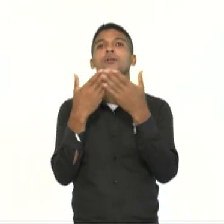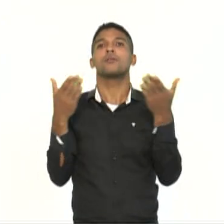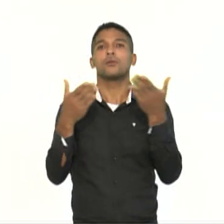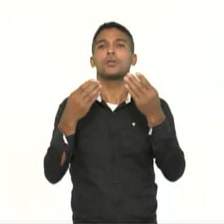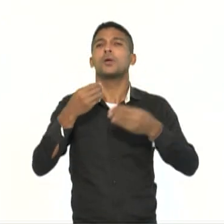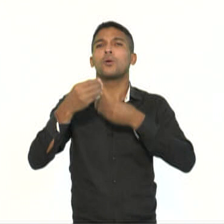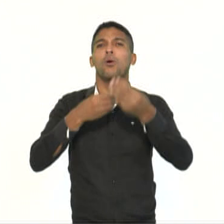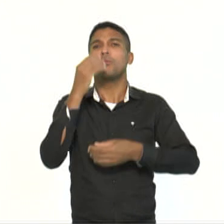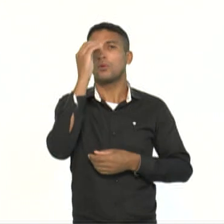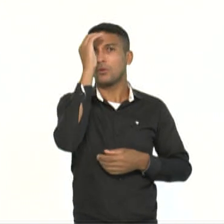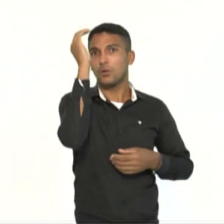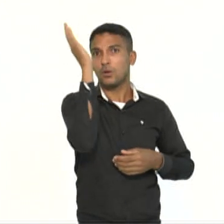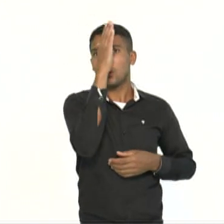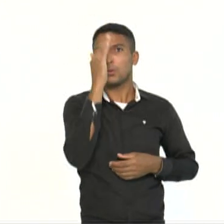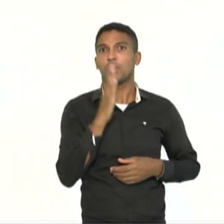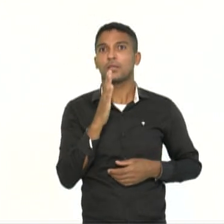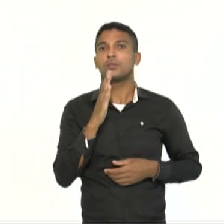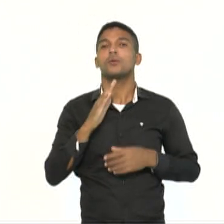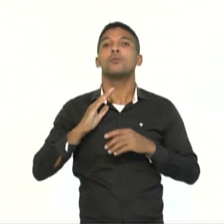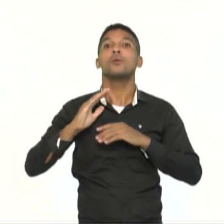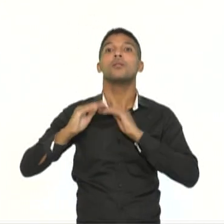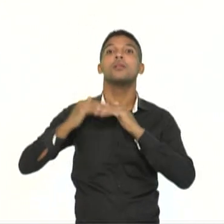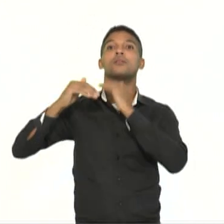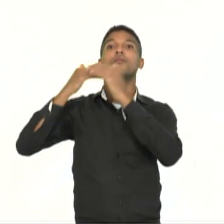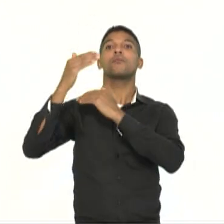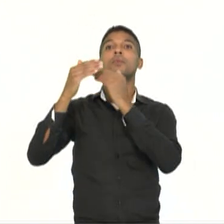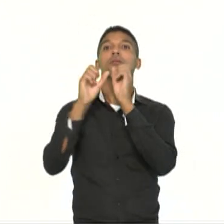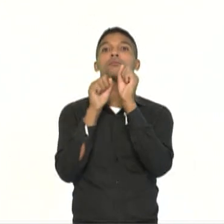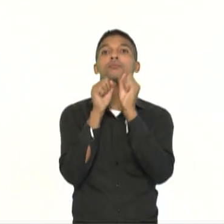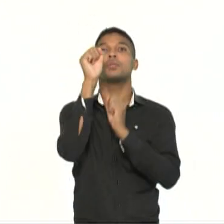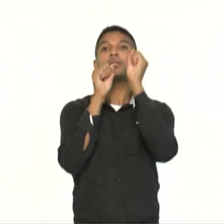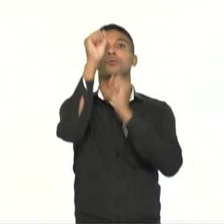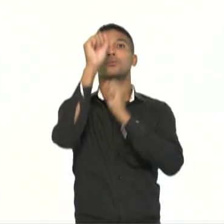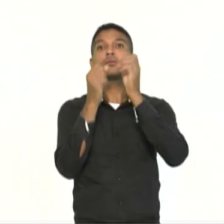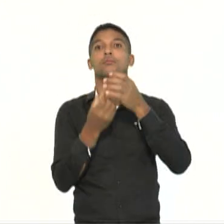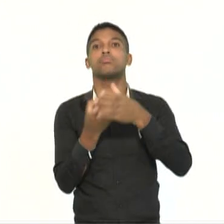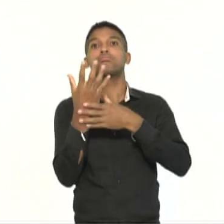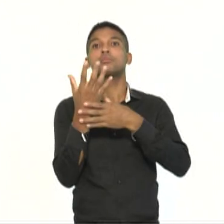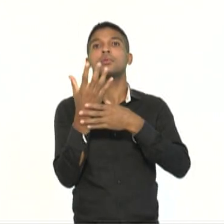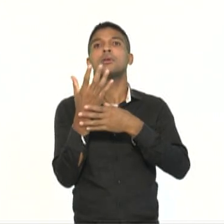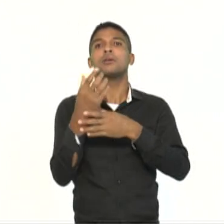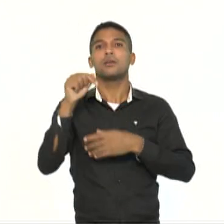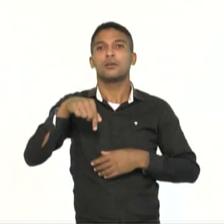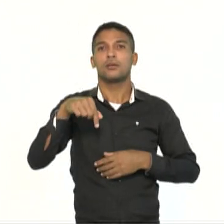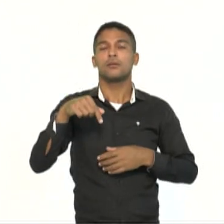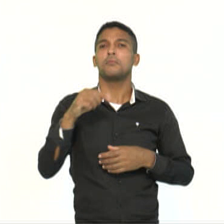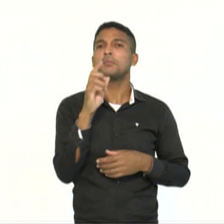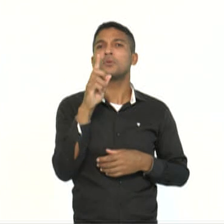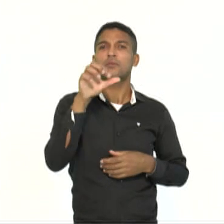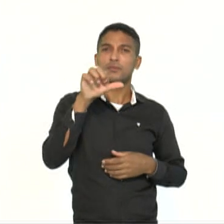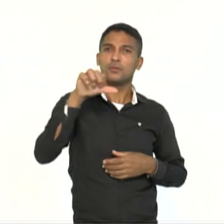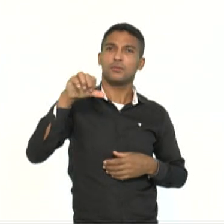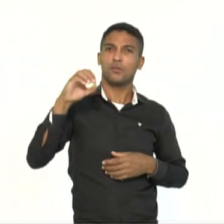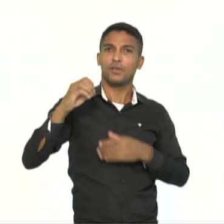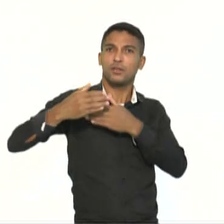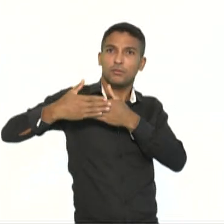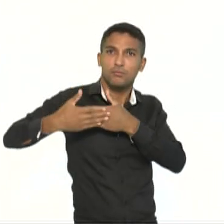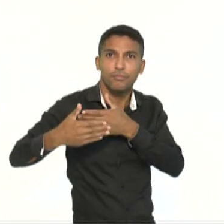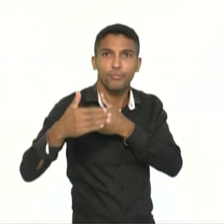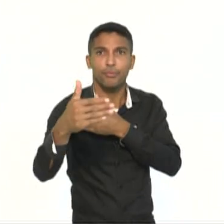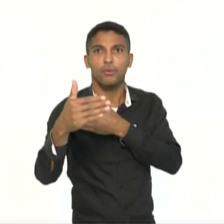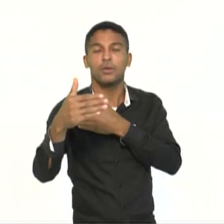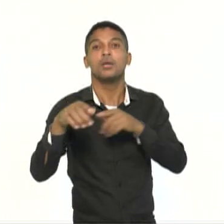a partir da década de 1990 e perceber a importância da atividade econômica para o país.